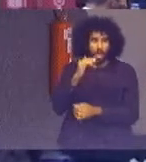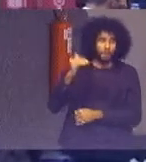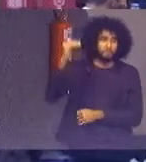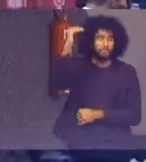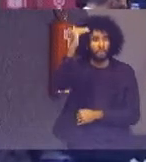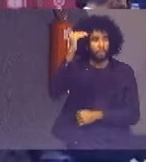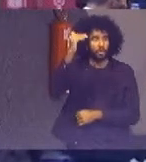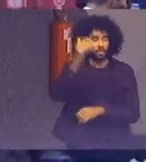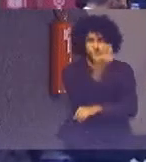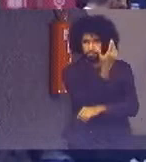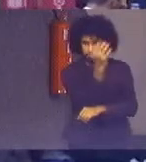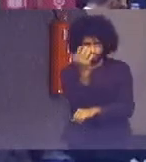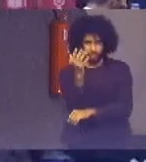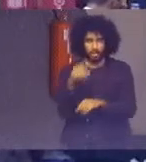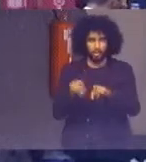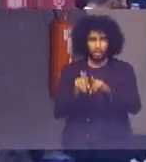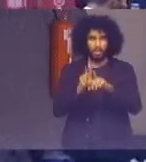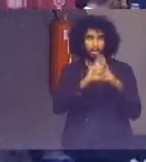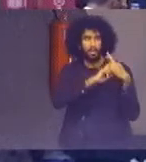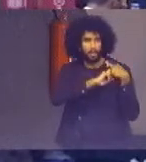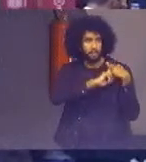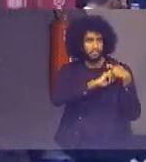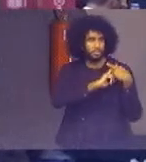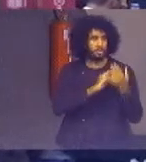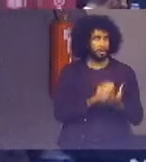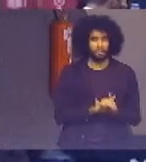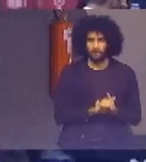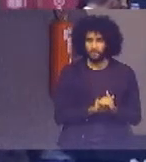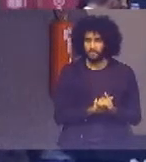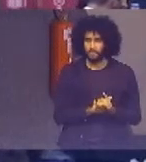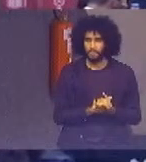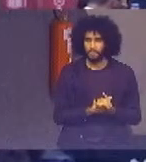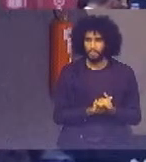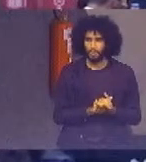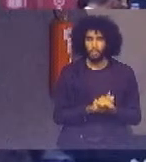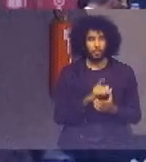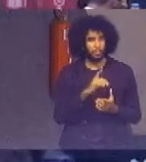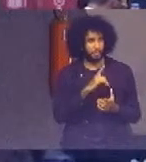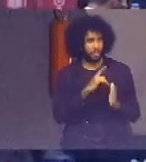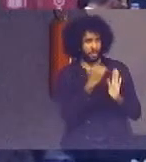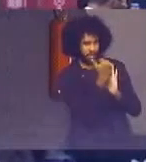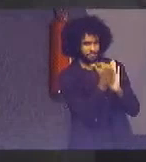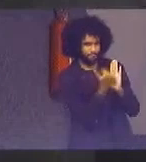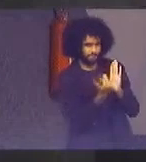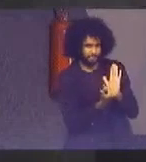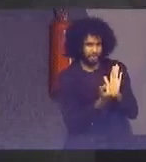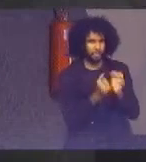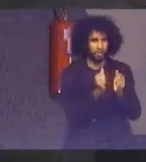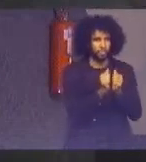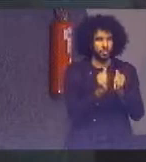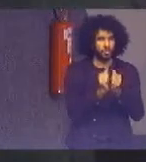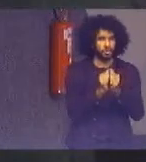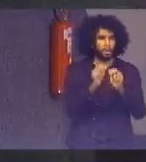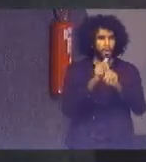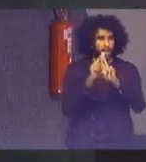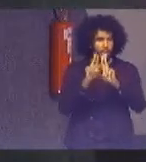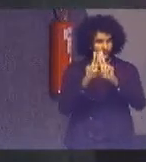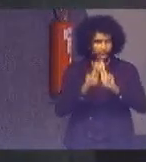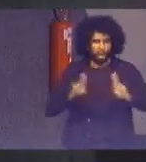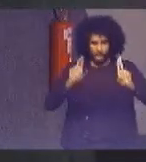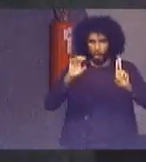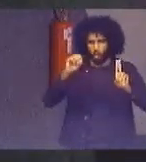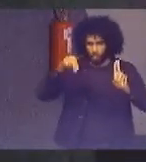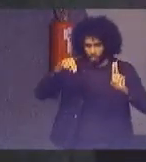ambiental e responsável dessa agenda no sistema das Nações Unidas. Ela